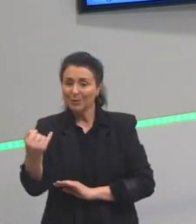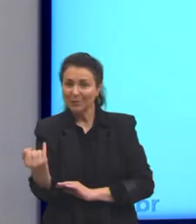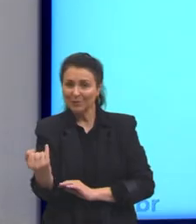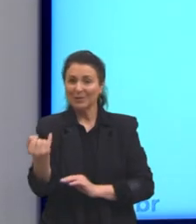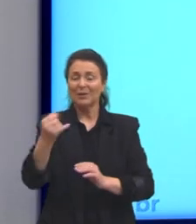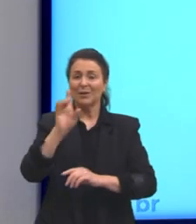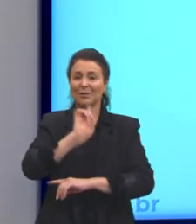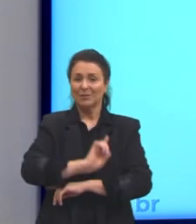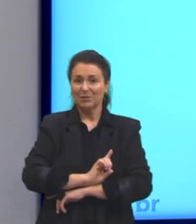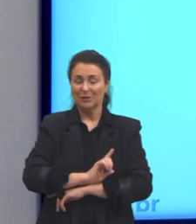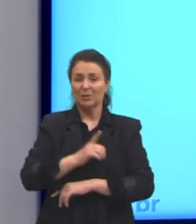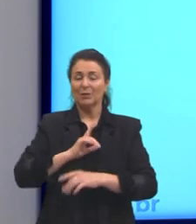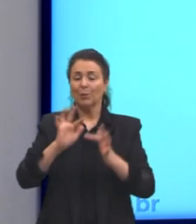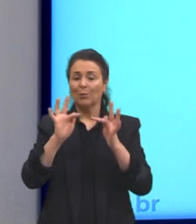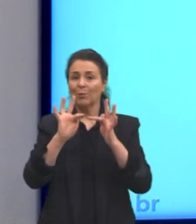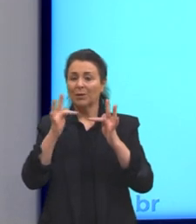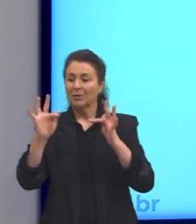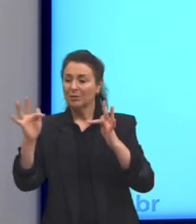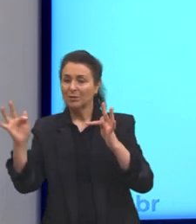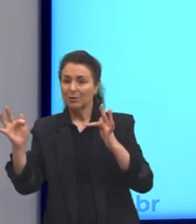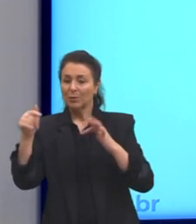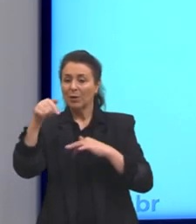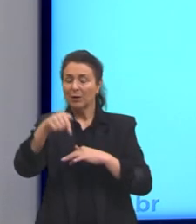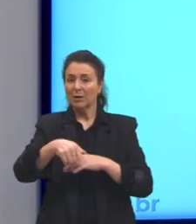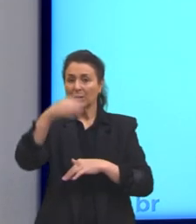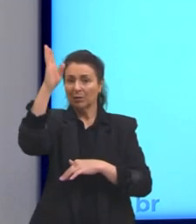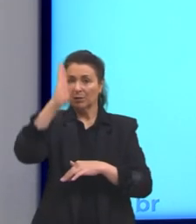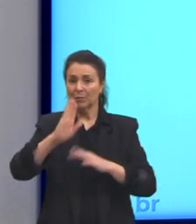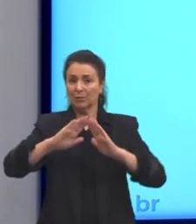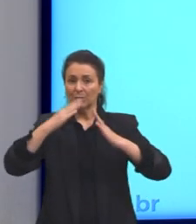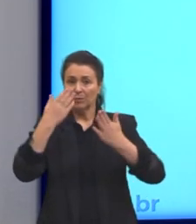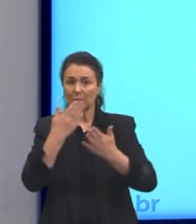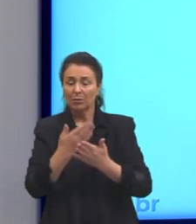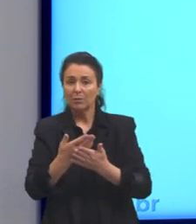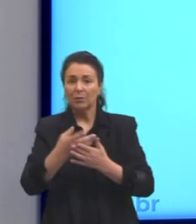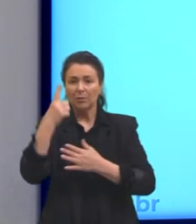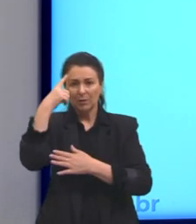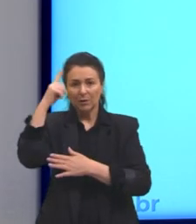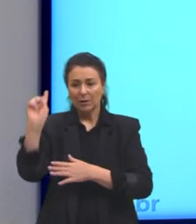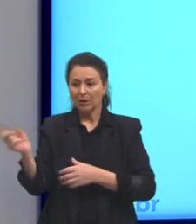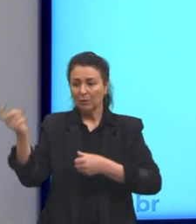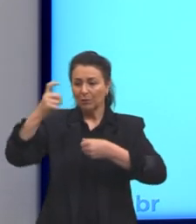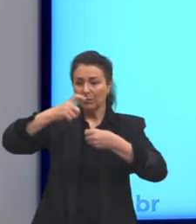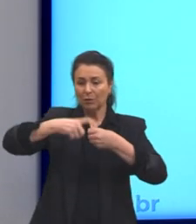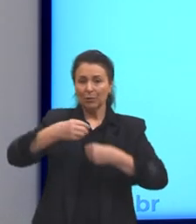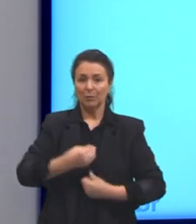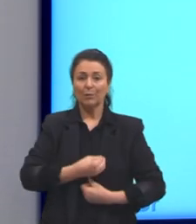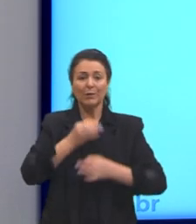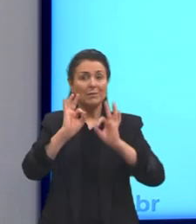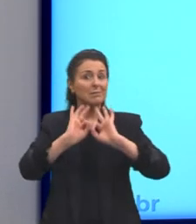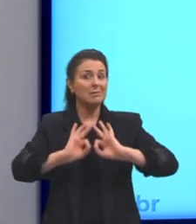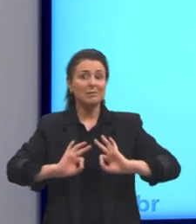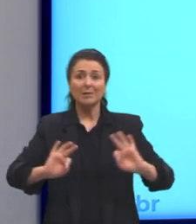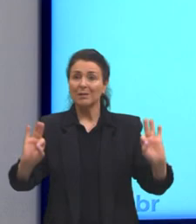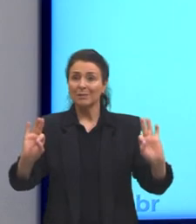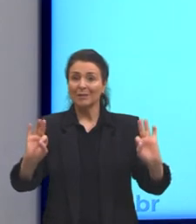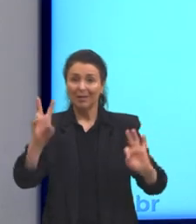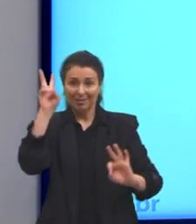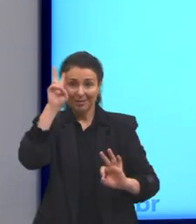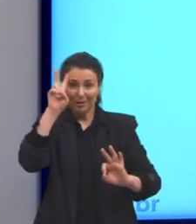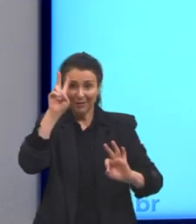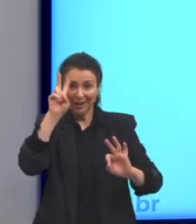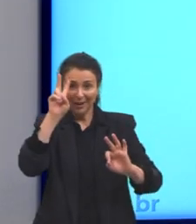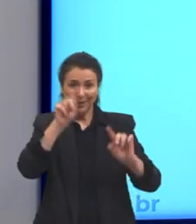Então, o arcadismo no Brasil foi uma das escolas literárias que pregava ideias como o retorno ao modo de vida mais simples. Lembra o quadro que eu falei?